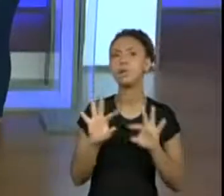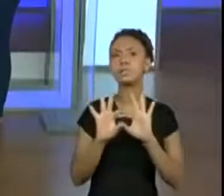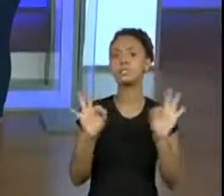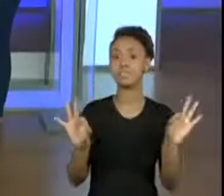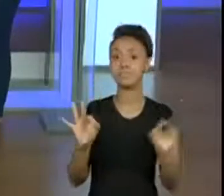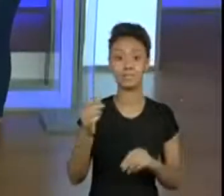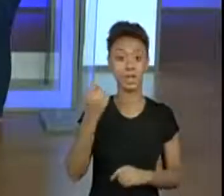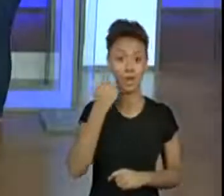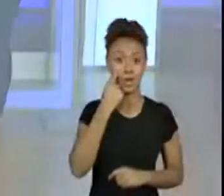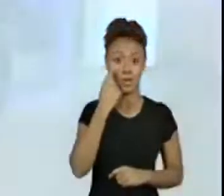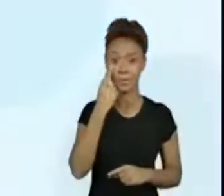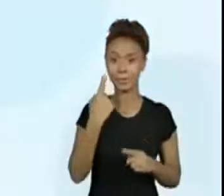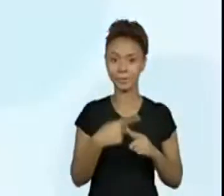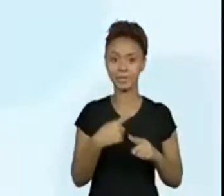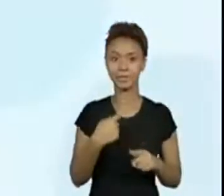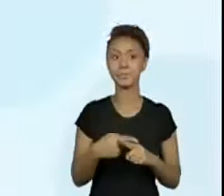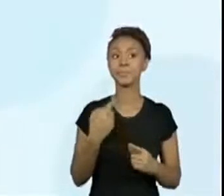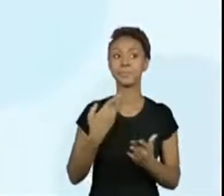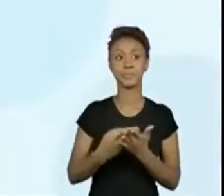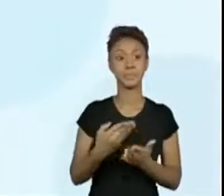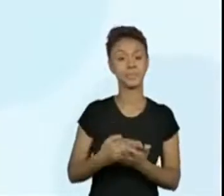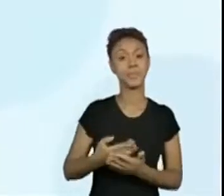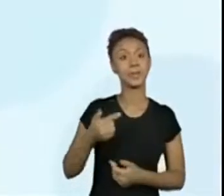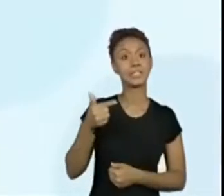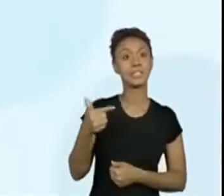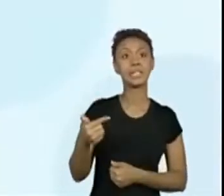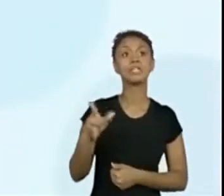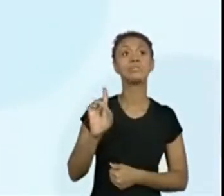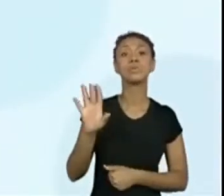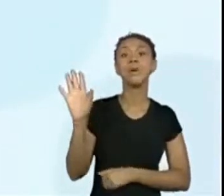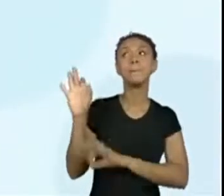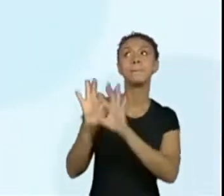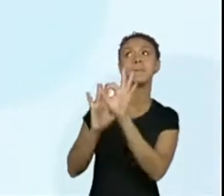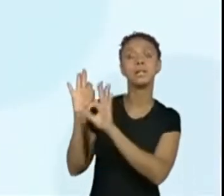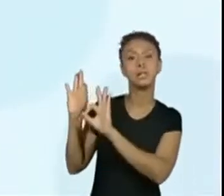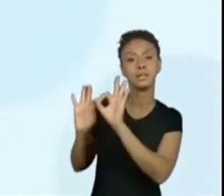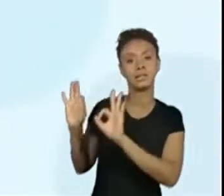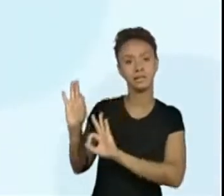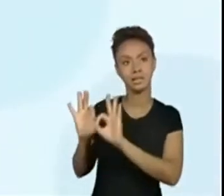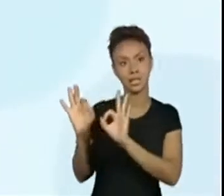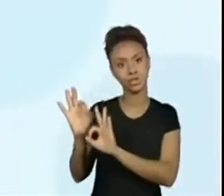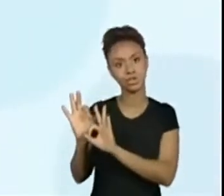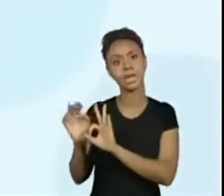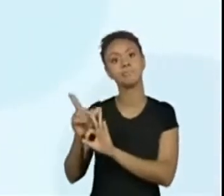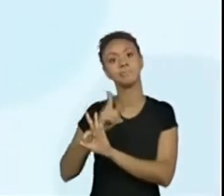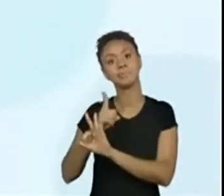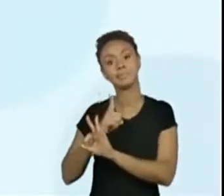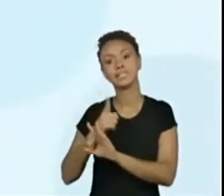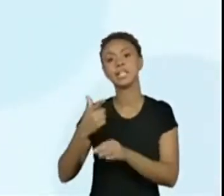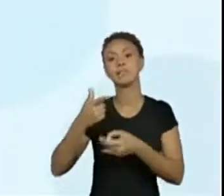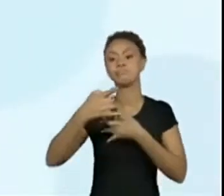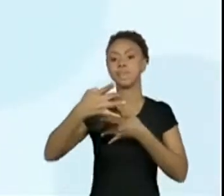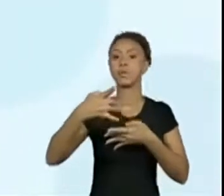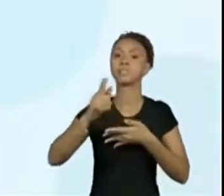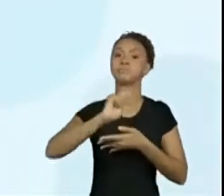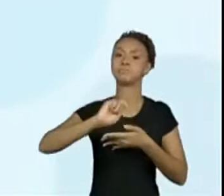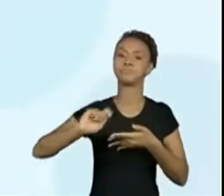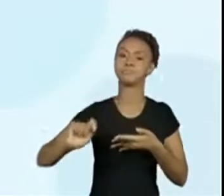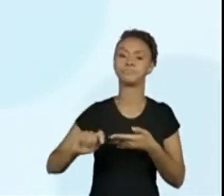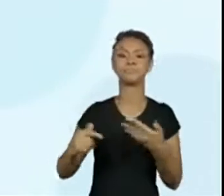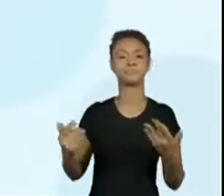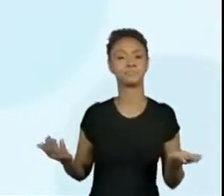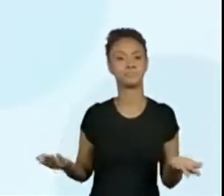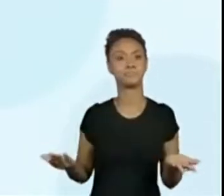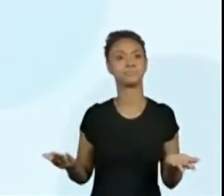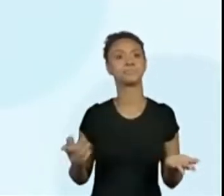Olha só, a aula 7, ela trata de um planejamento. E entre o planejamento tem a escrita da quadrinha. Por isso, a gente